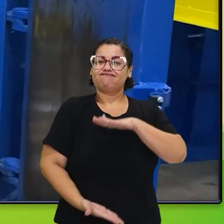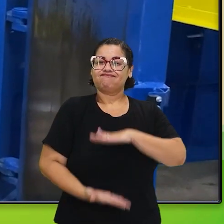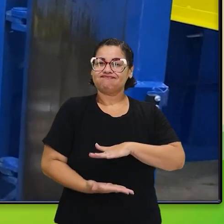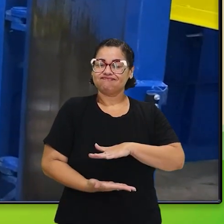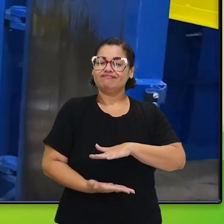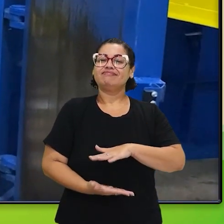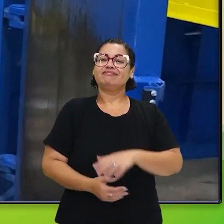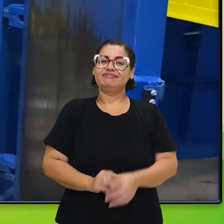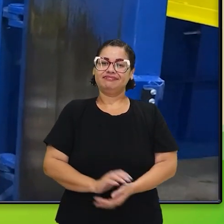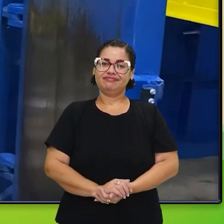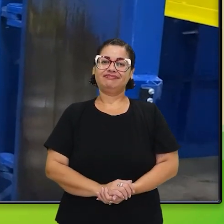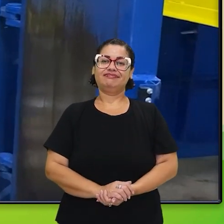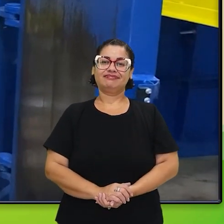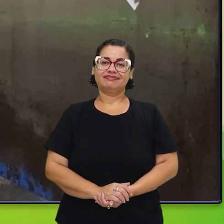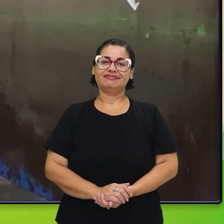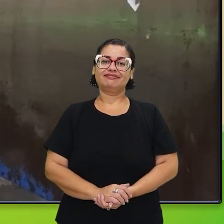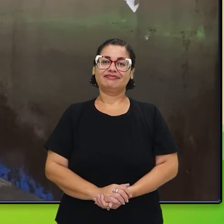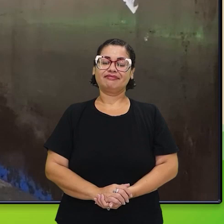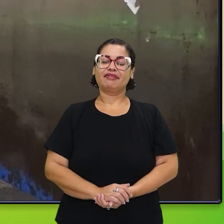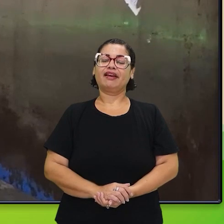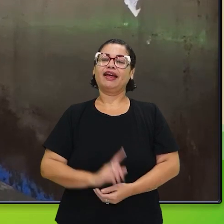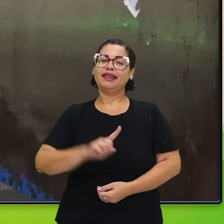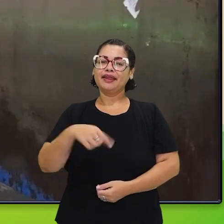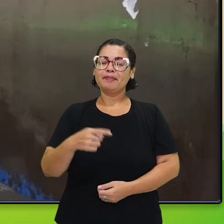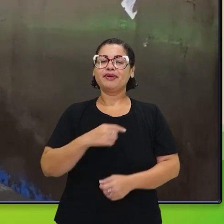Passa por um processo de amarração.